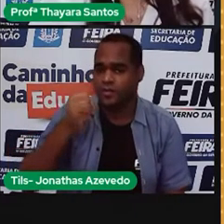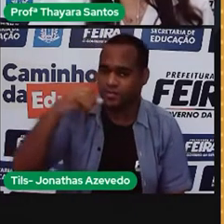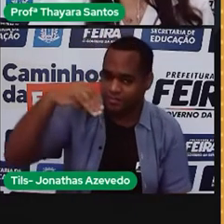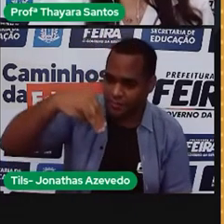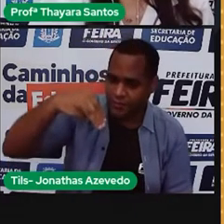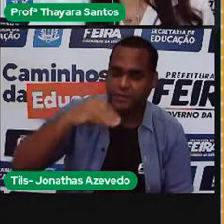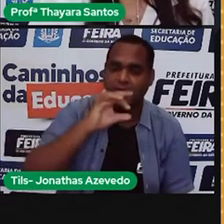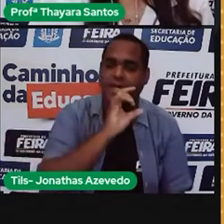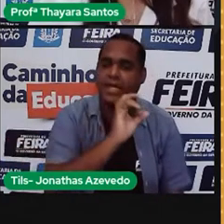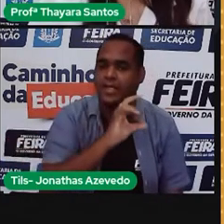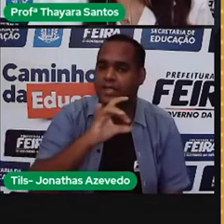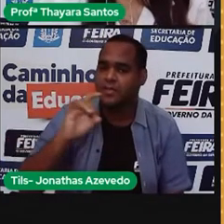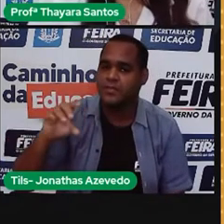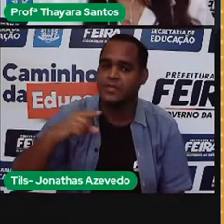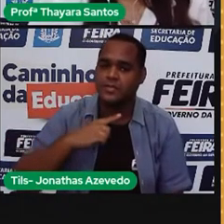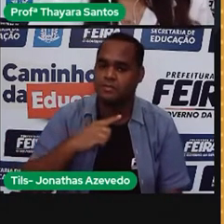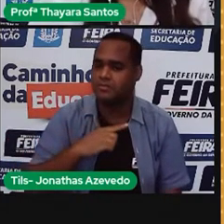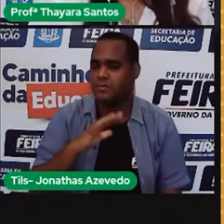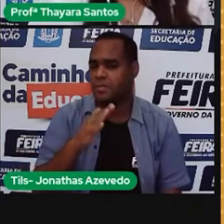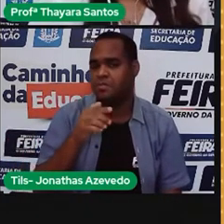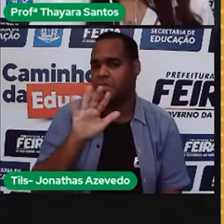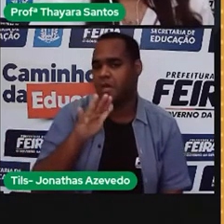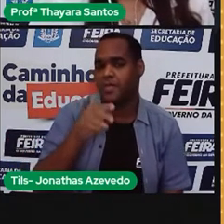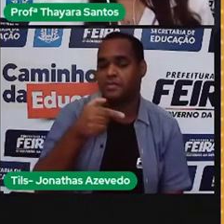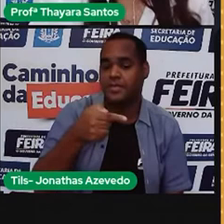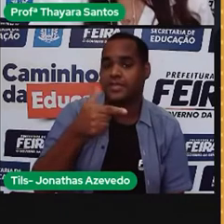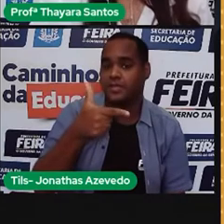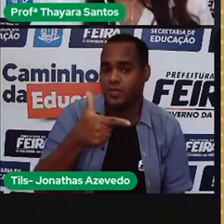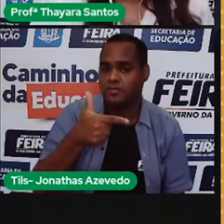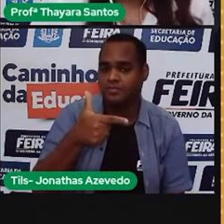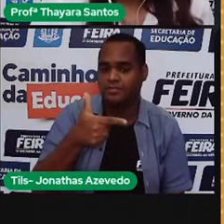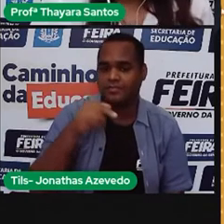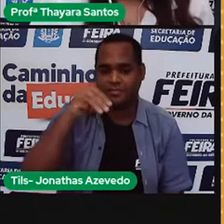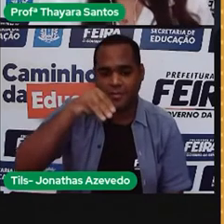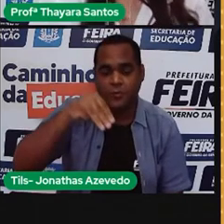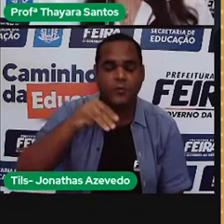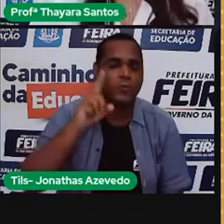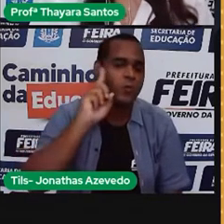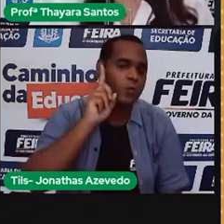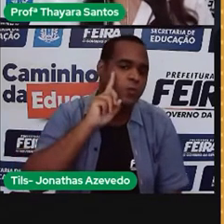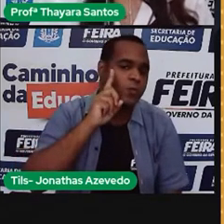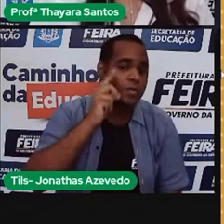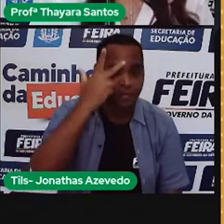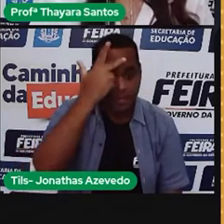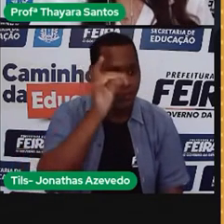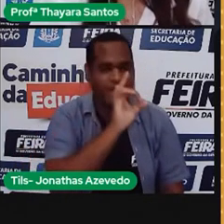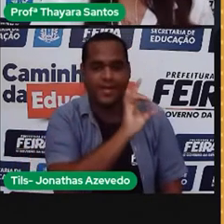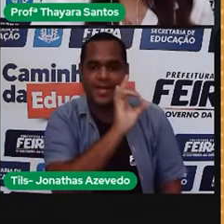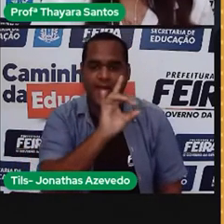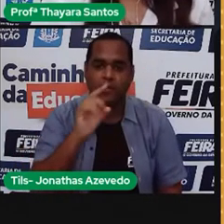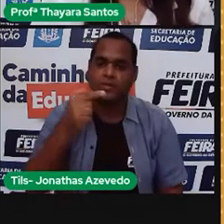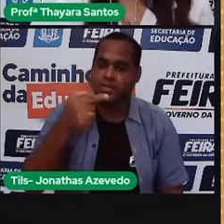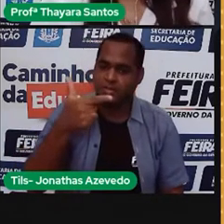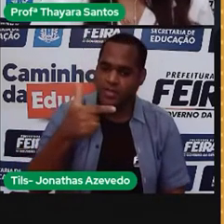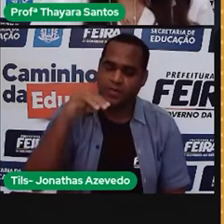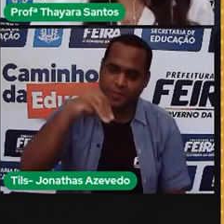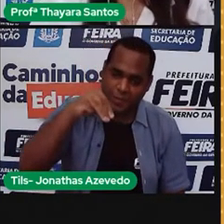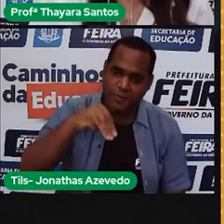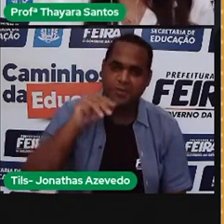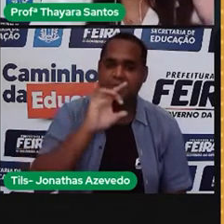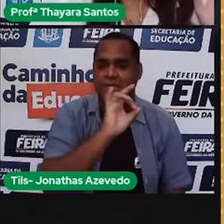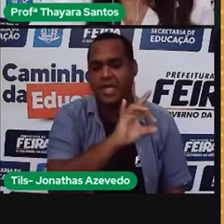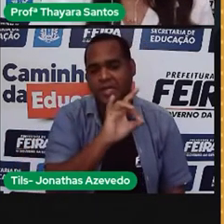banho. Deu um total de 72 minutos por dia. Então, nessa casa, essas três pessoas gastam 72